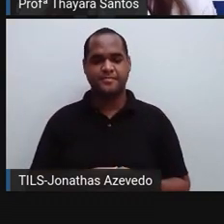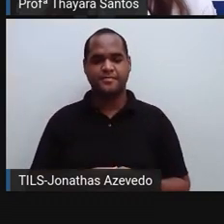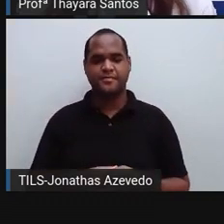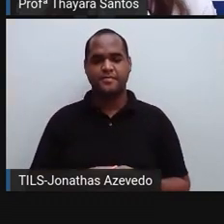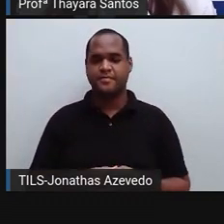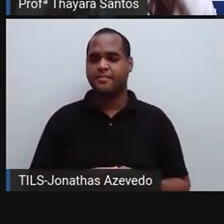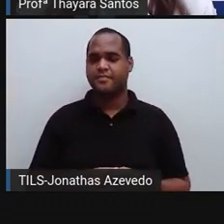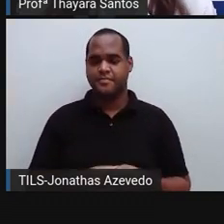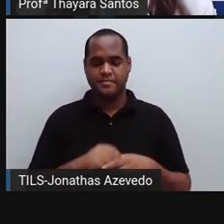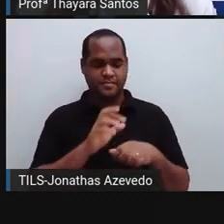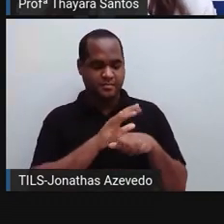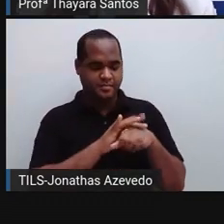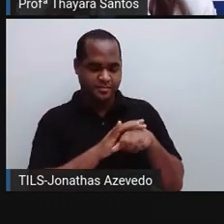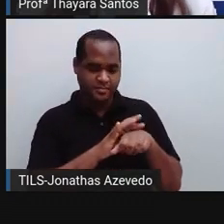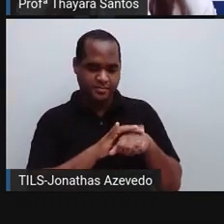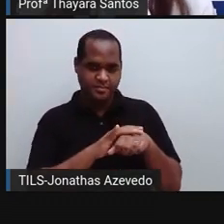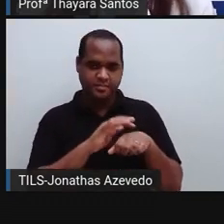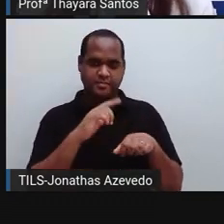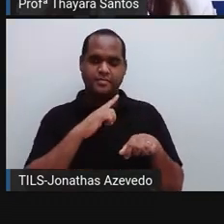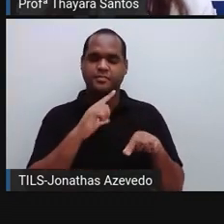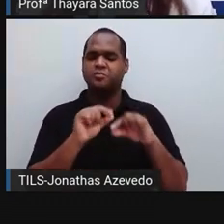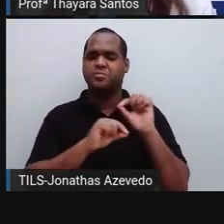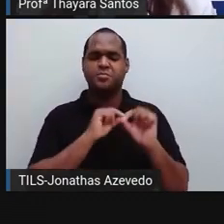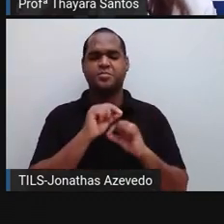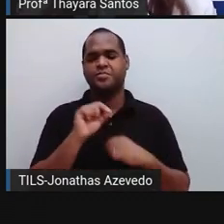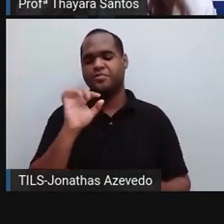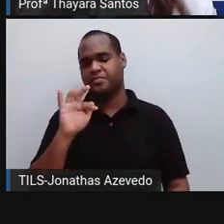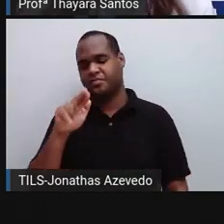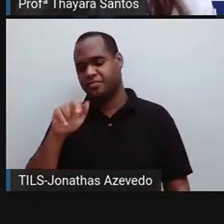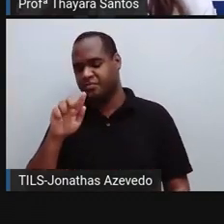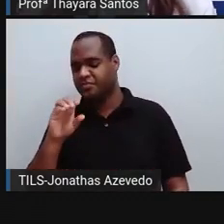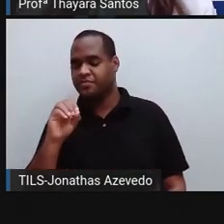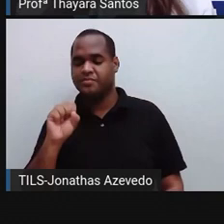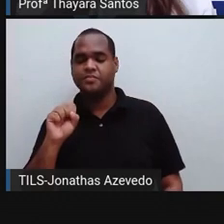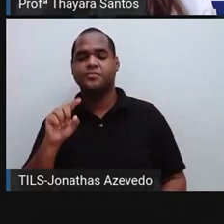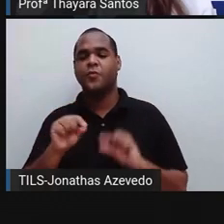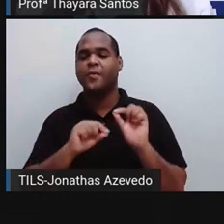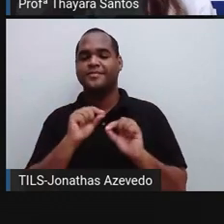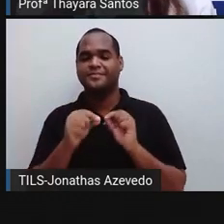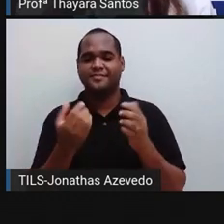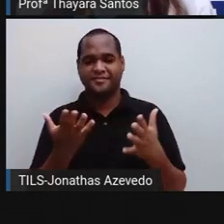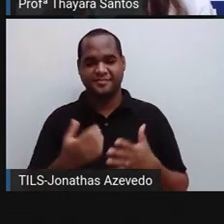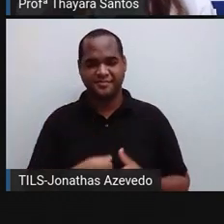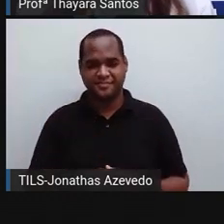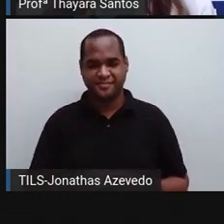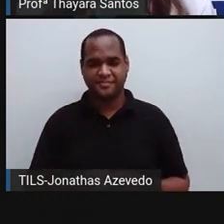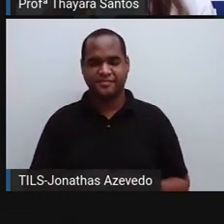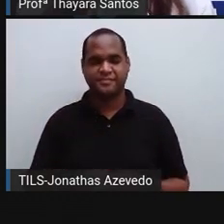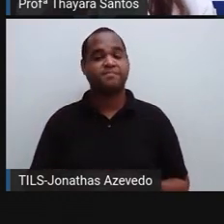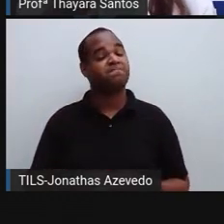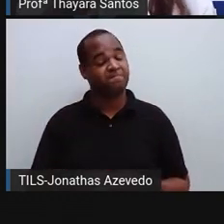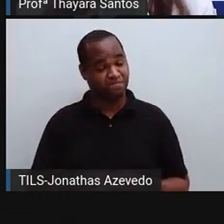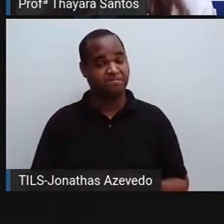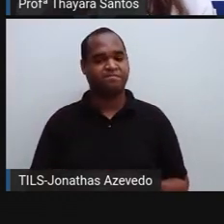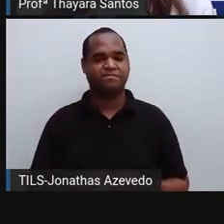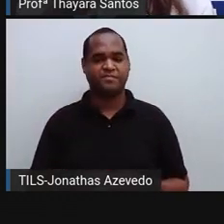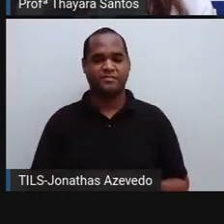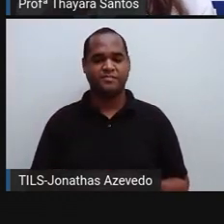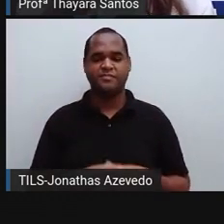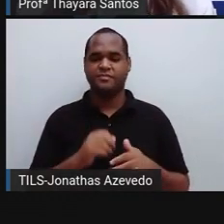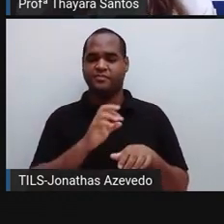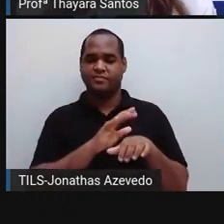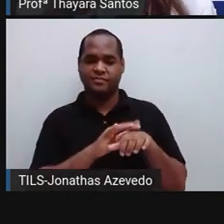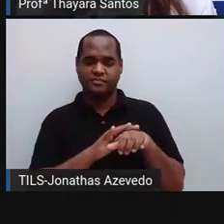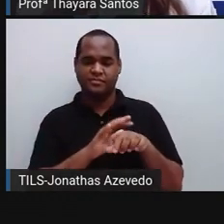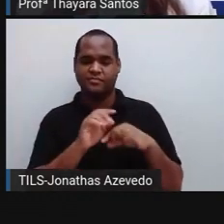E as doenças que são causadas pelos fungos? Vamos conhecer agora. Então, vamos lá. As doenças fúngicas são